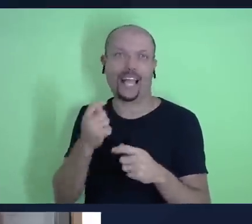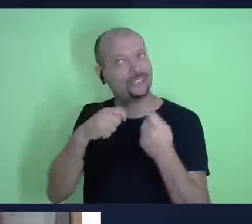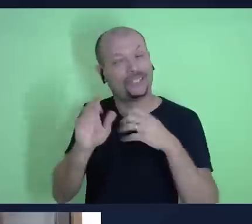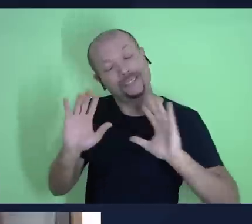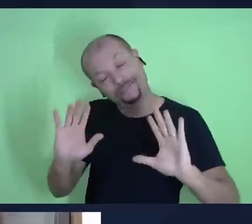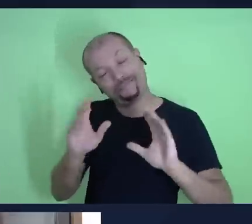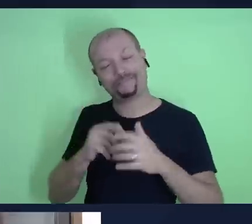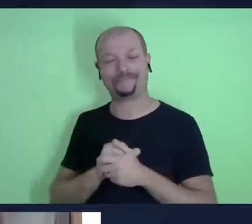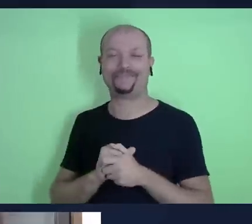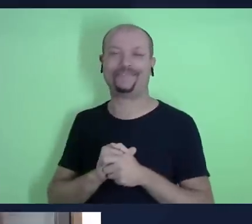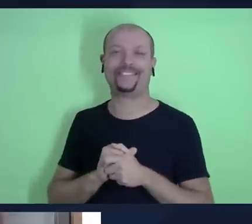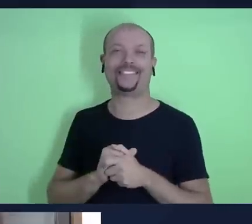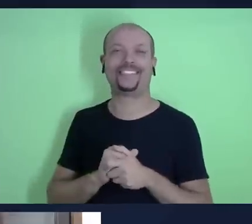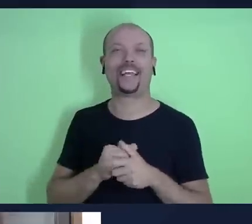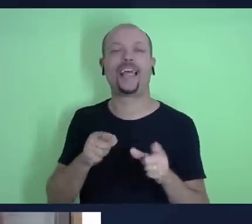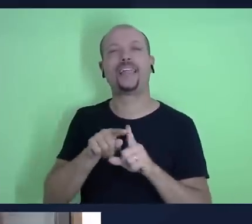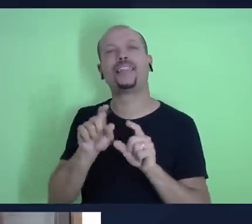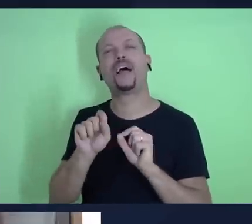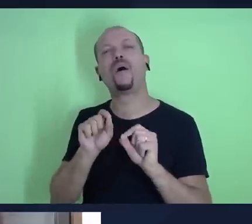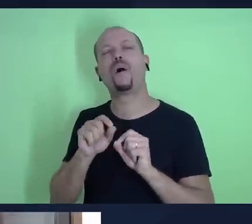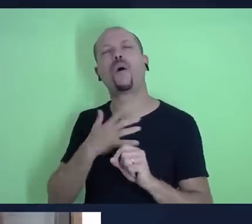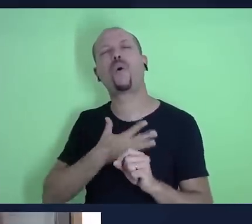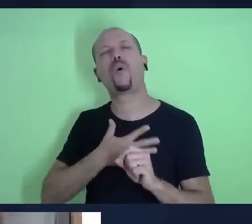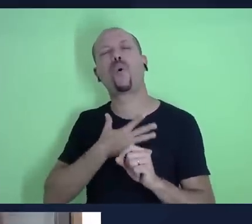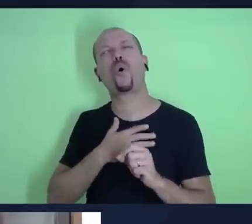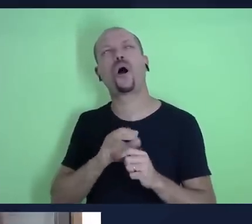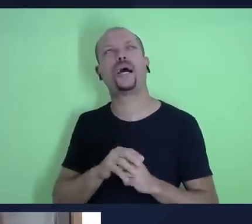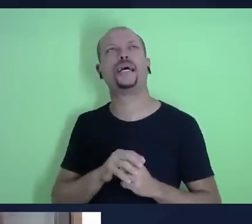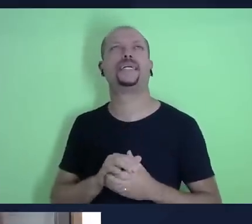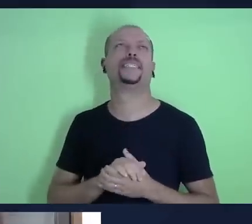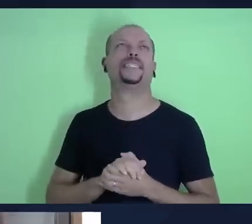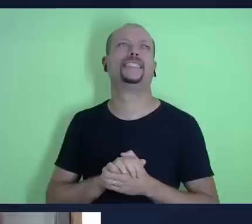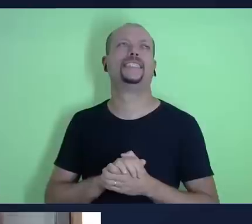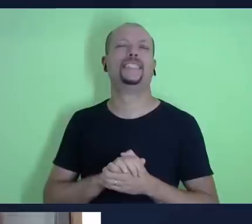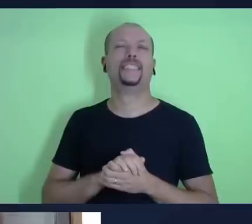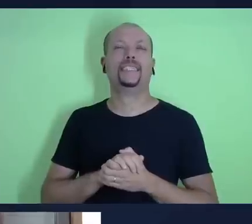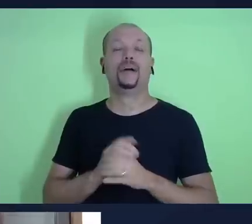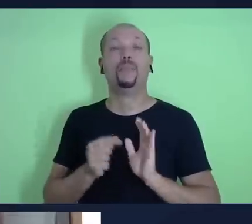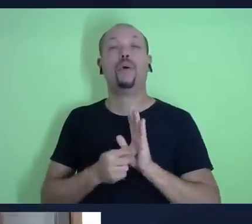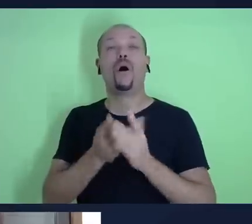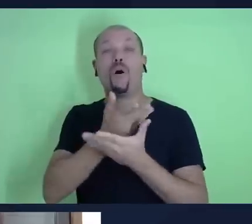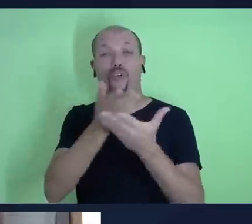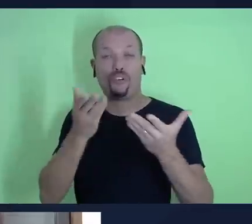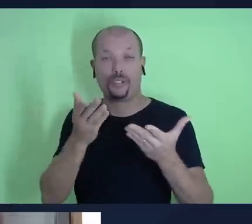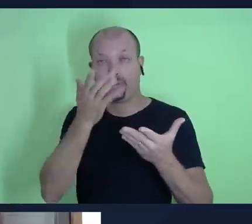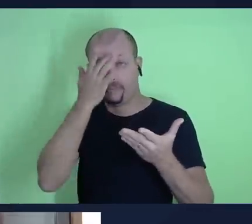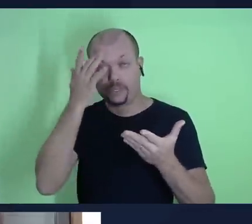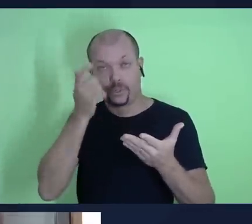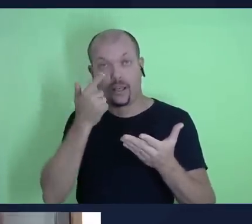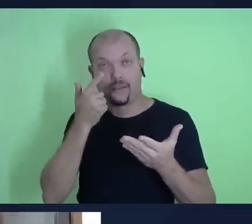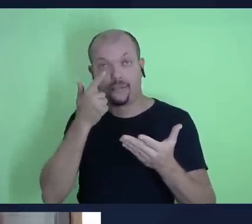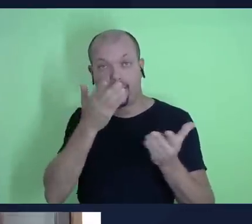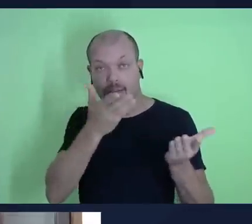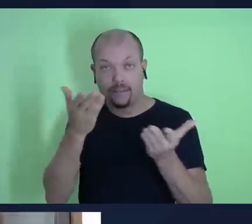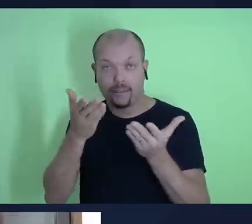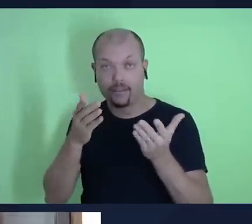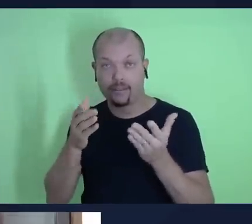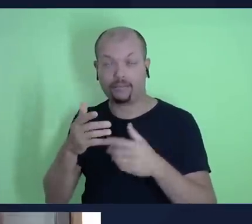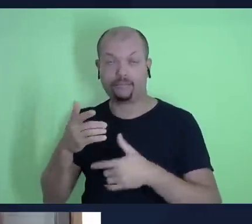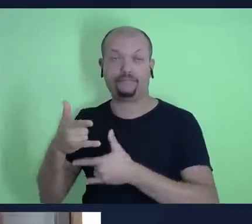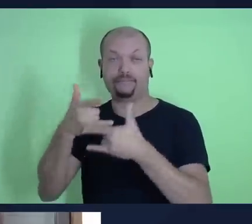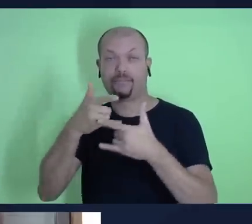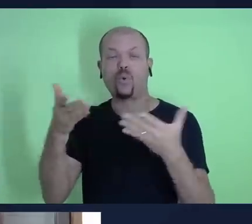e eu gostaria de compartilhar com os amigos o